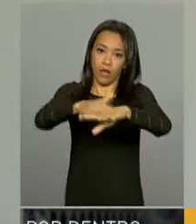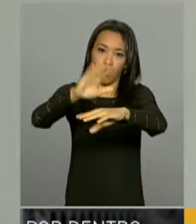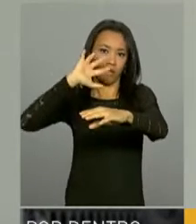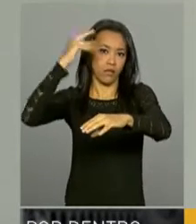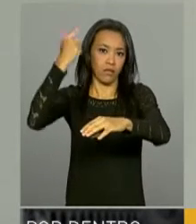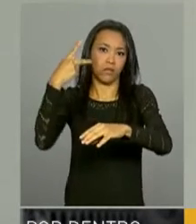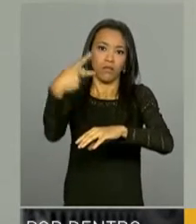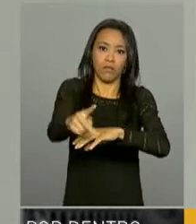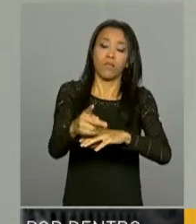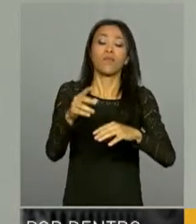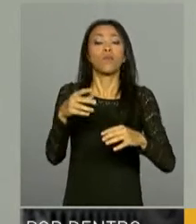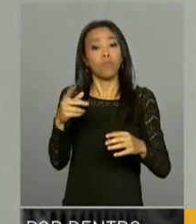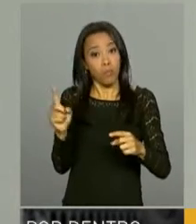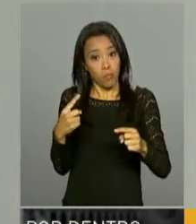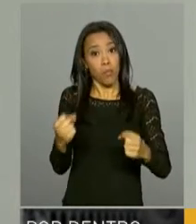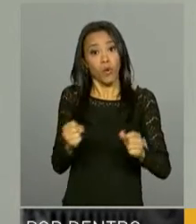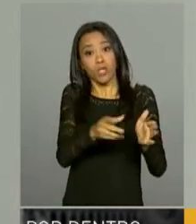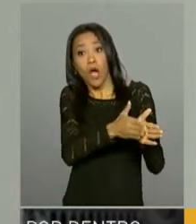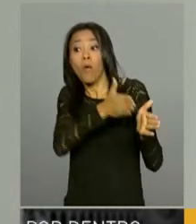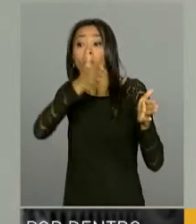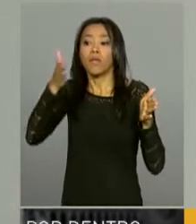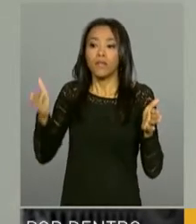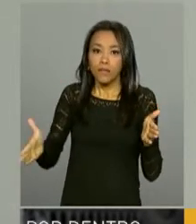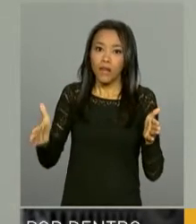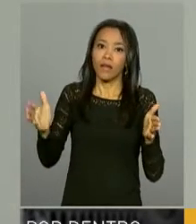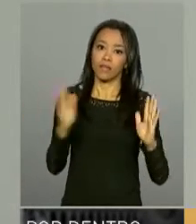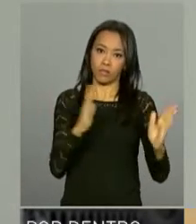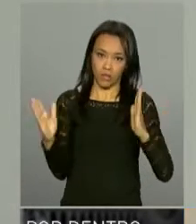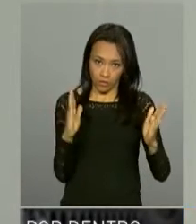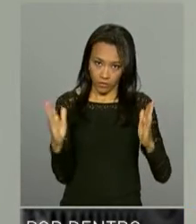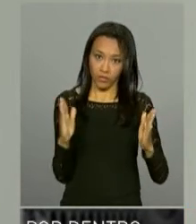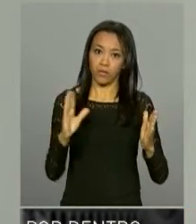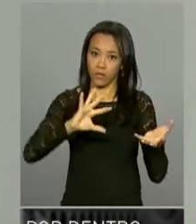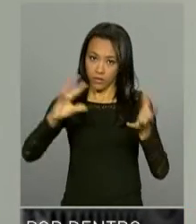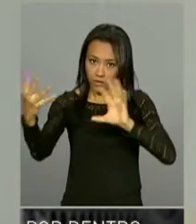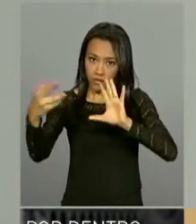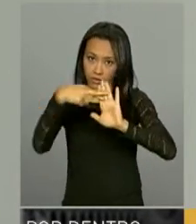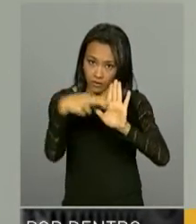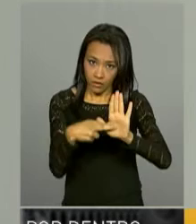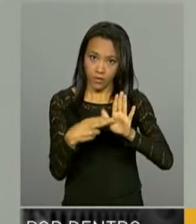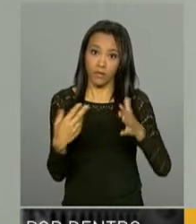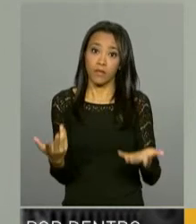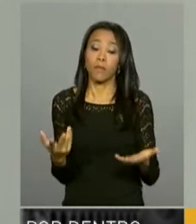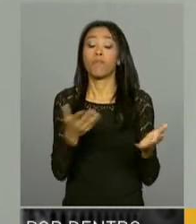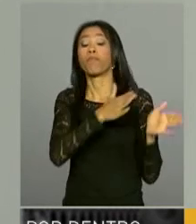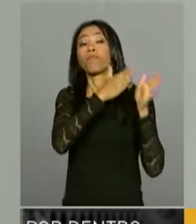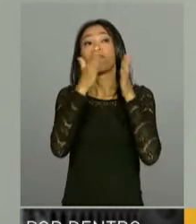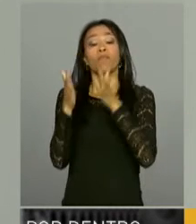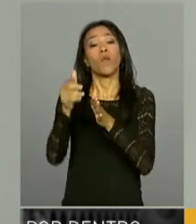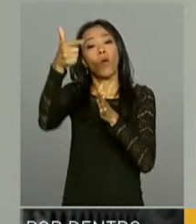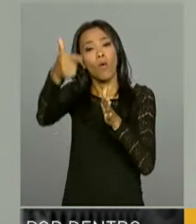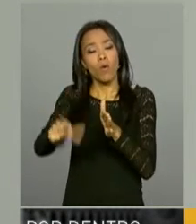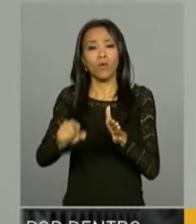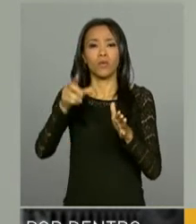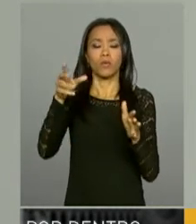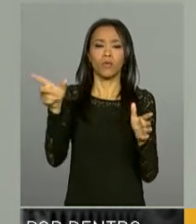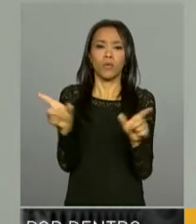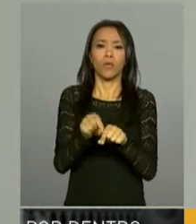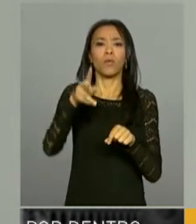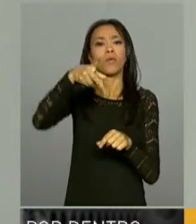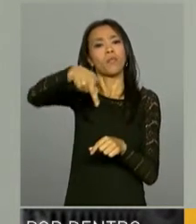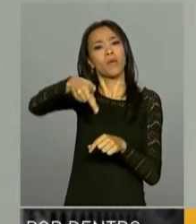o tempo de transição pode ficar maior. Então tem que tomar cuidado em relação a esse aspecto. No que diz respeito ao benefício de prestação continuada,